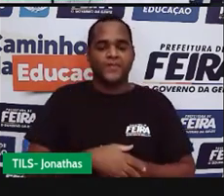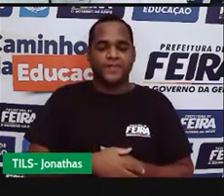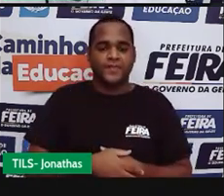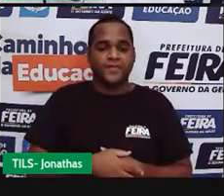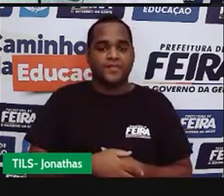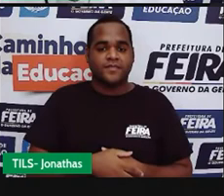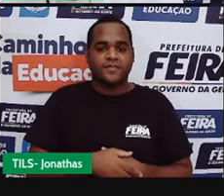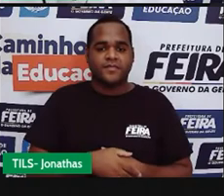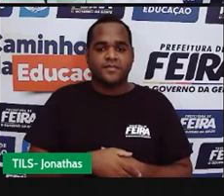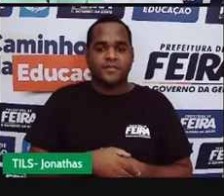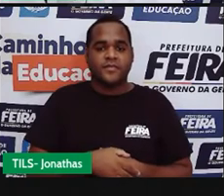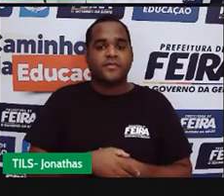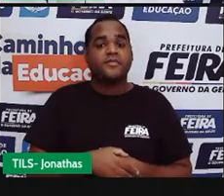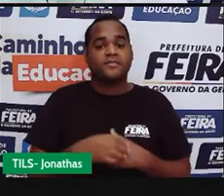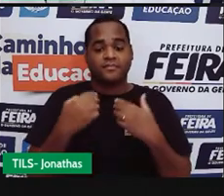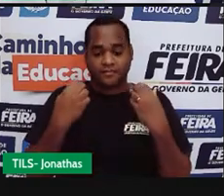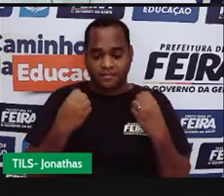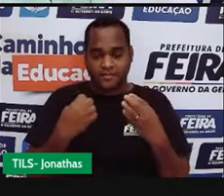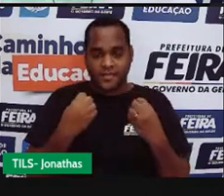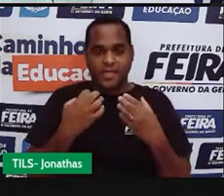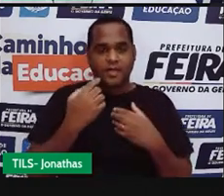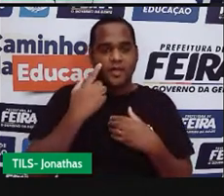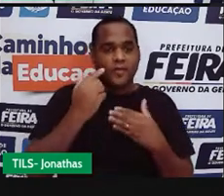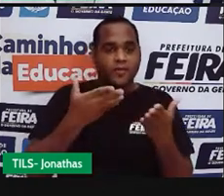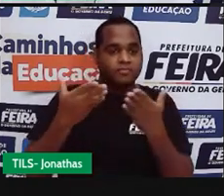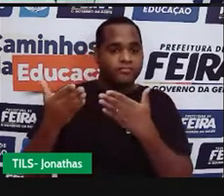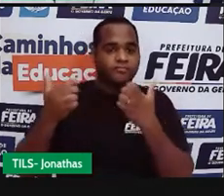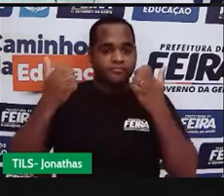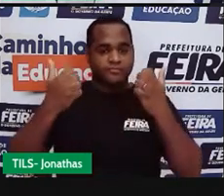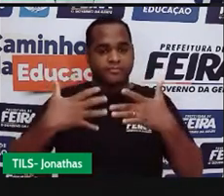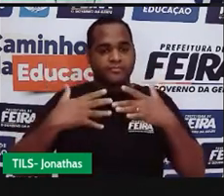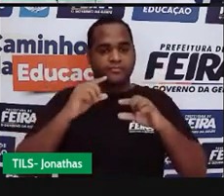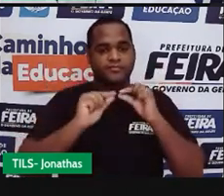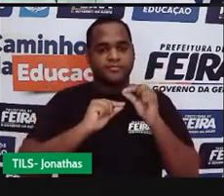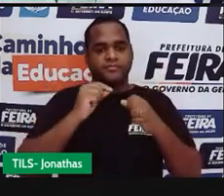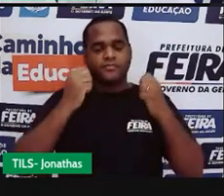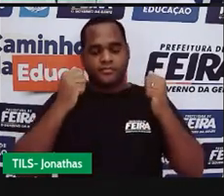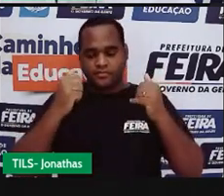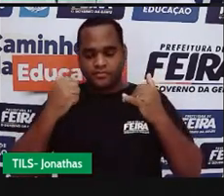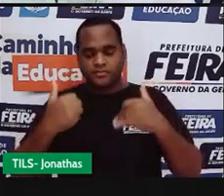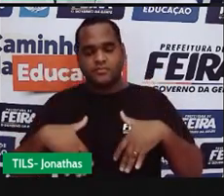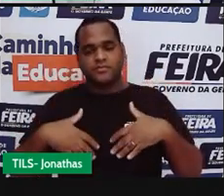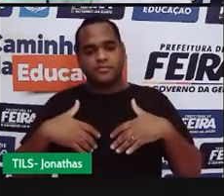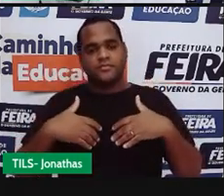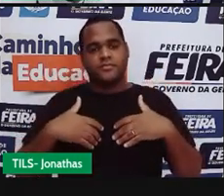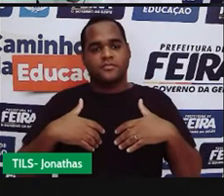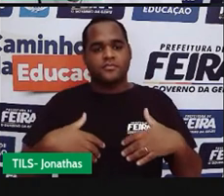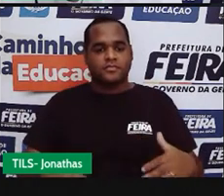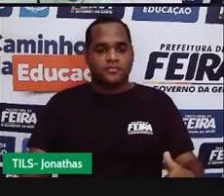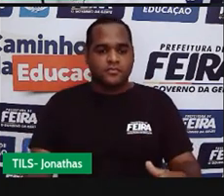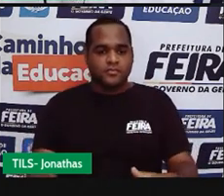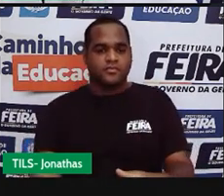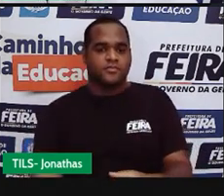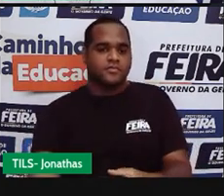Bom, e aí eu já te convido, já te convido a